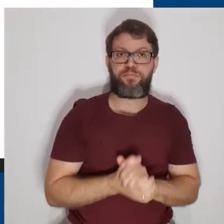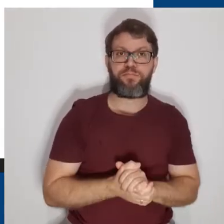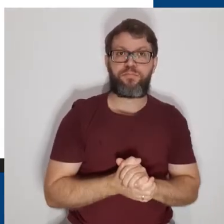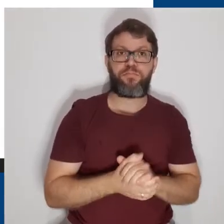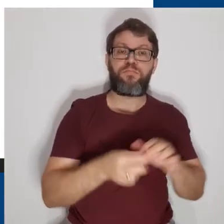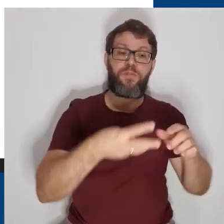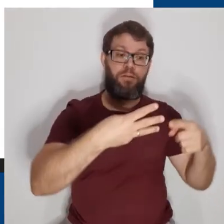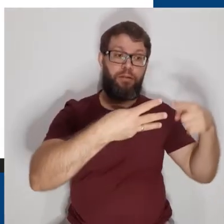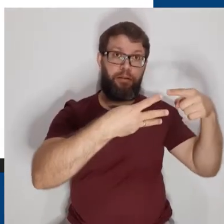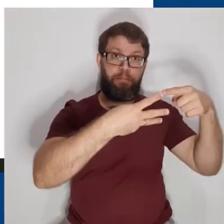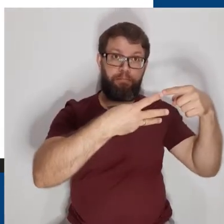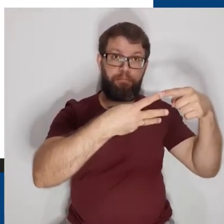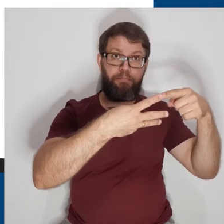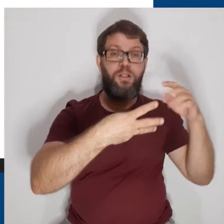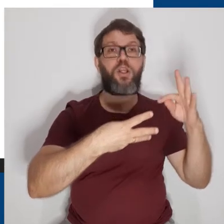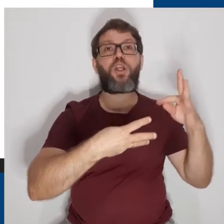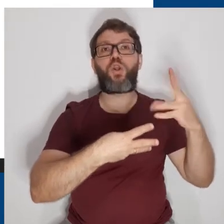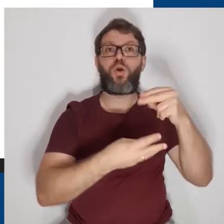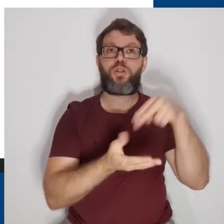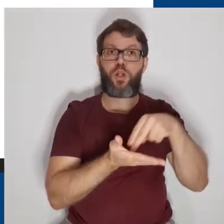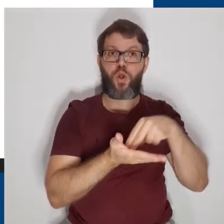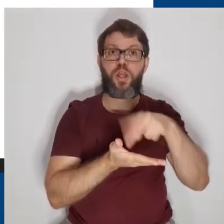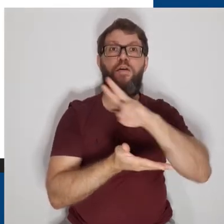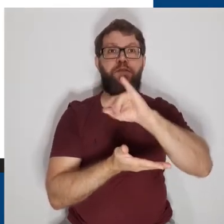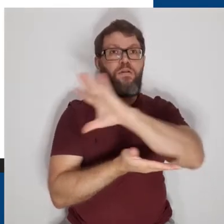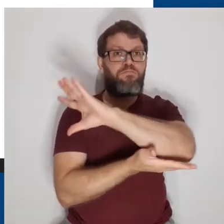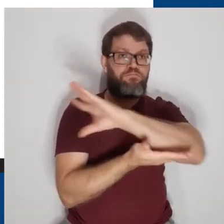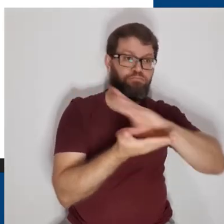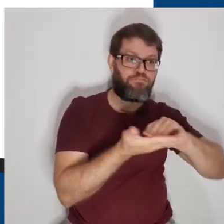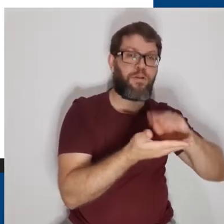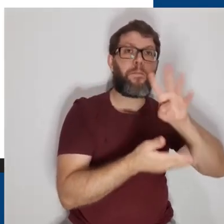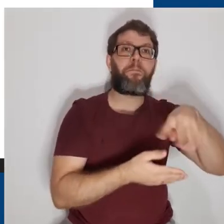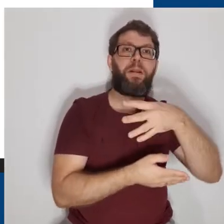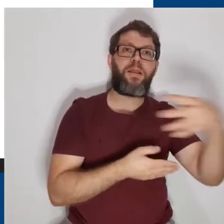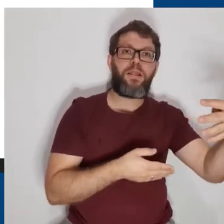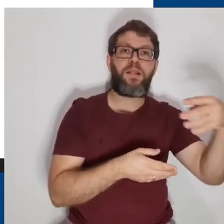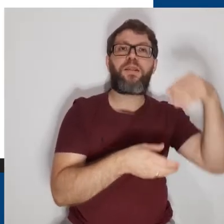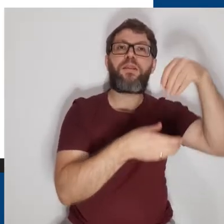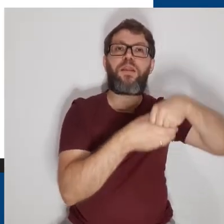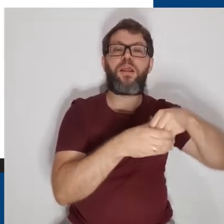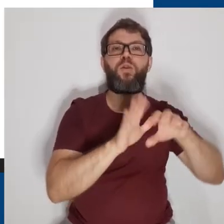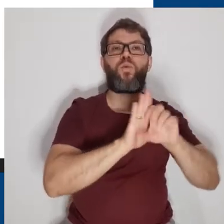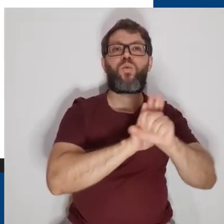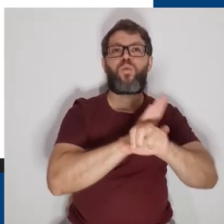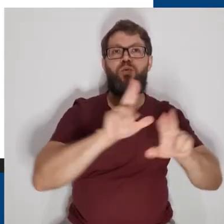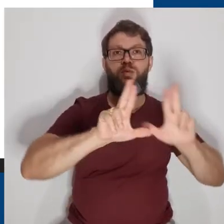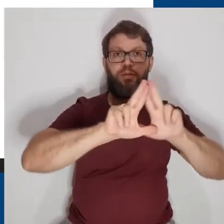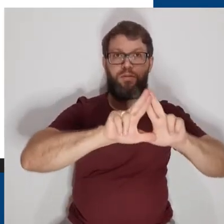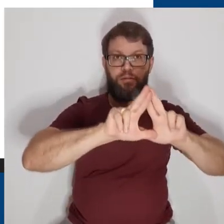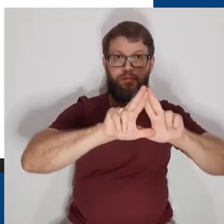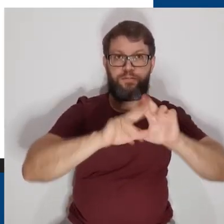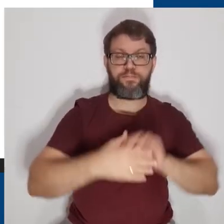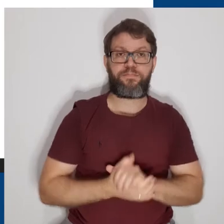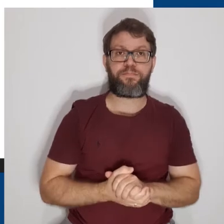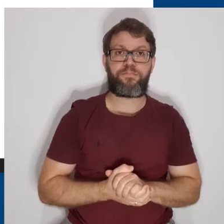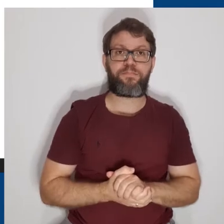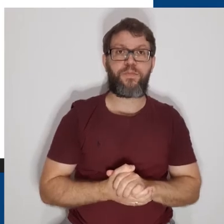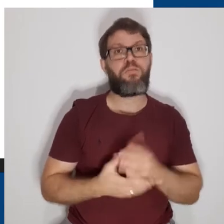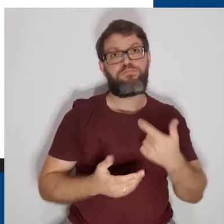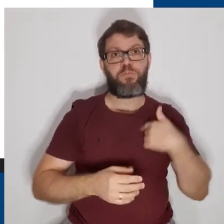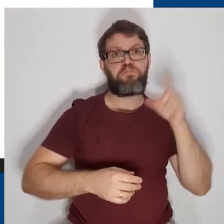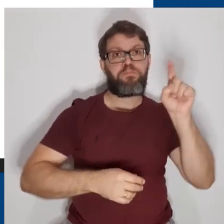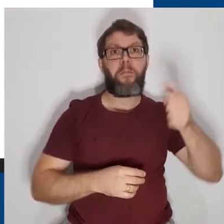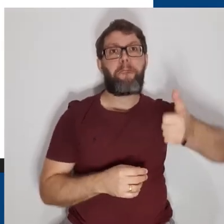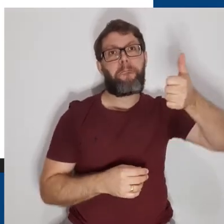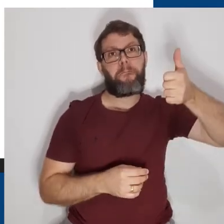Na primeira opção, todas as notas vão ser copiadas para uma planilha que estará no seu Google Drive. Clicamos,